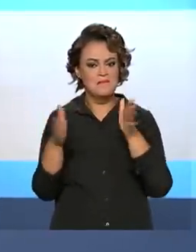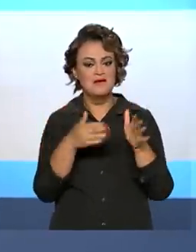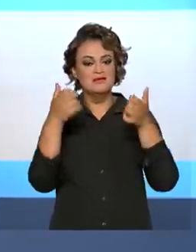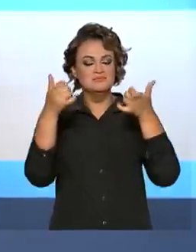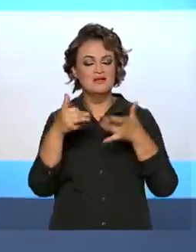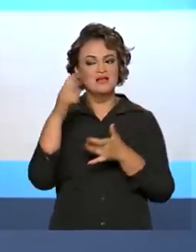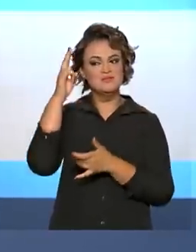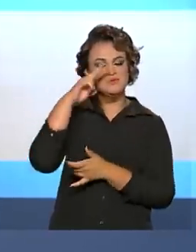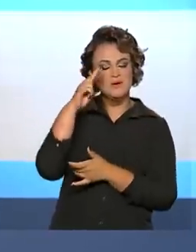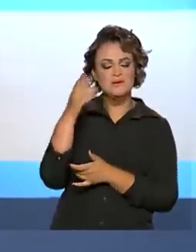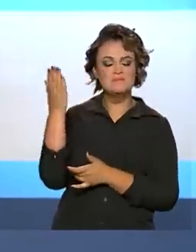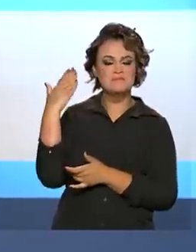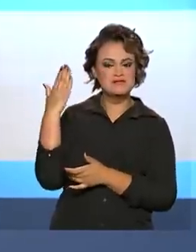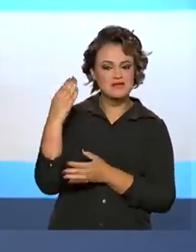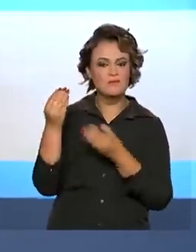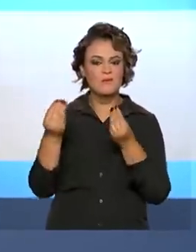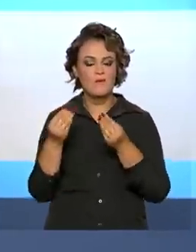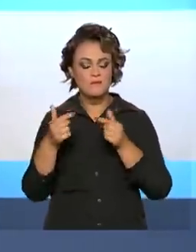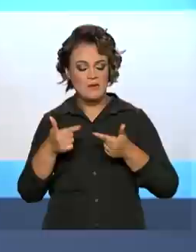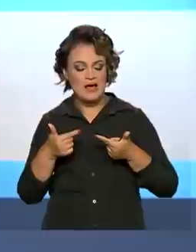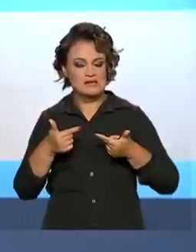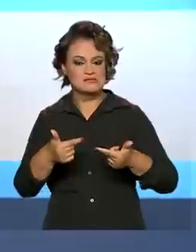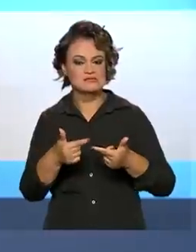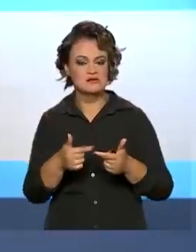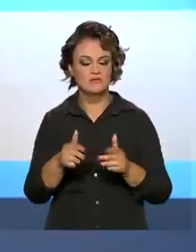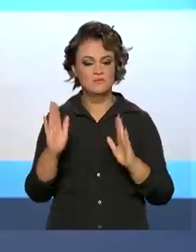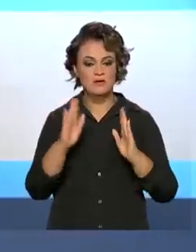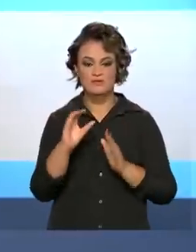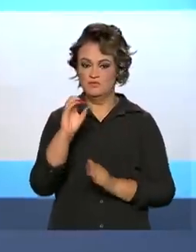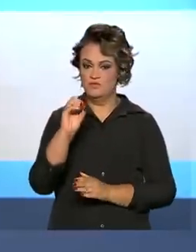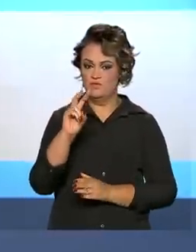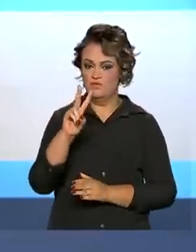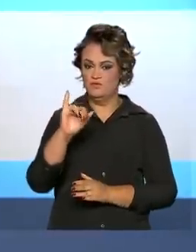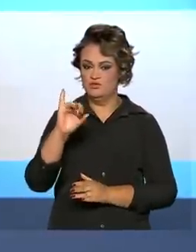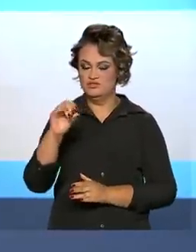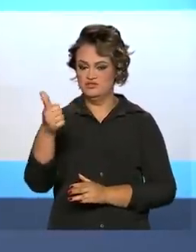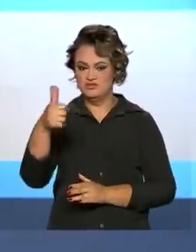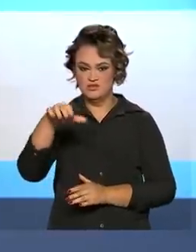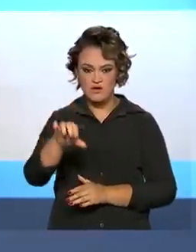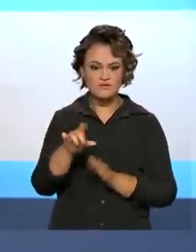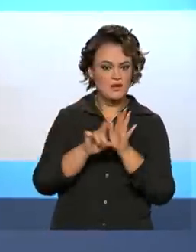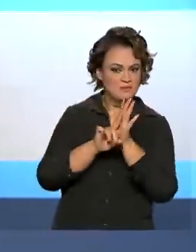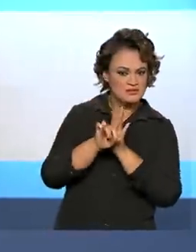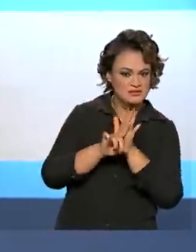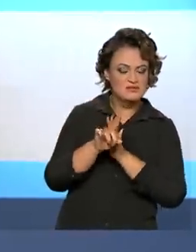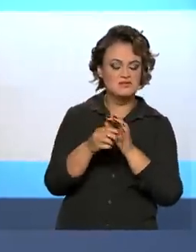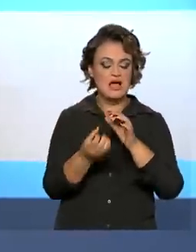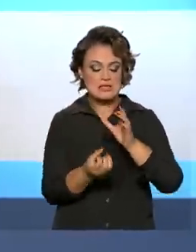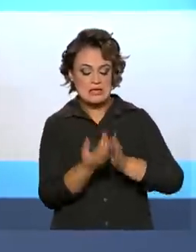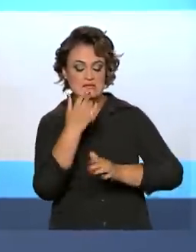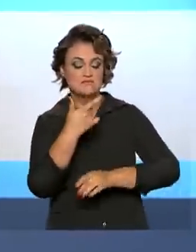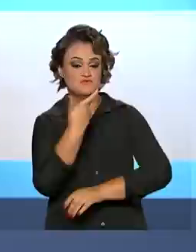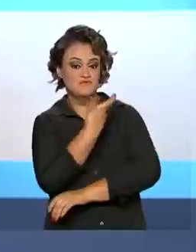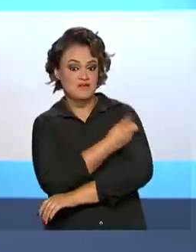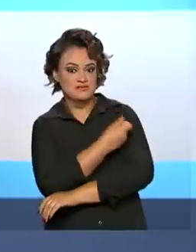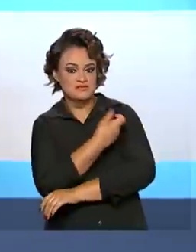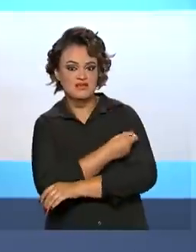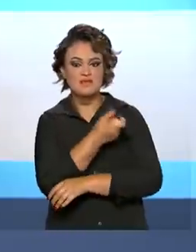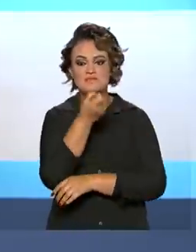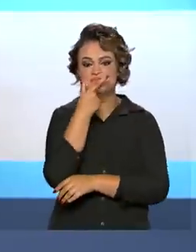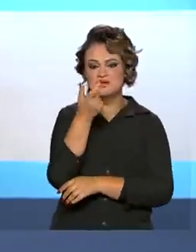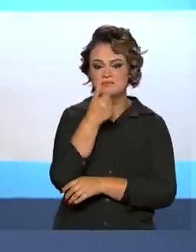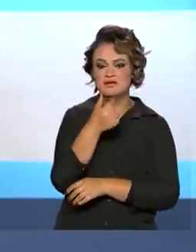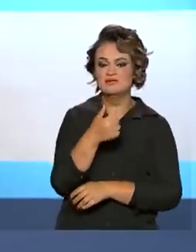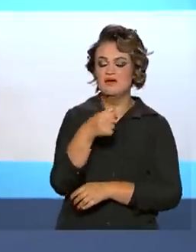contam a história, a atuação no combate à Covid-19, a pesquisa científica e a produção de vacinas e medicamentos